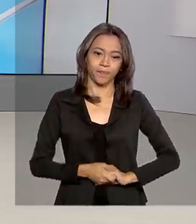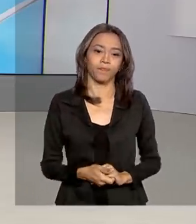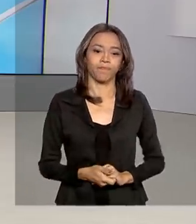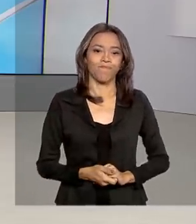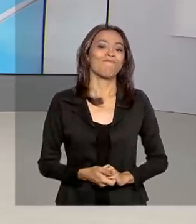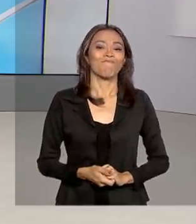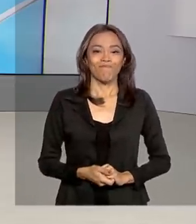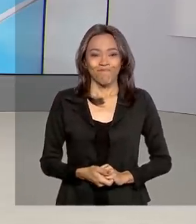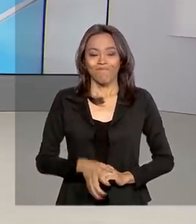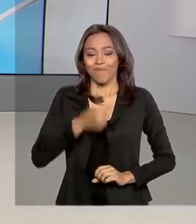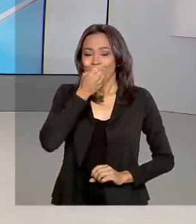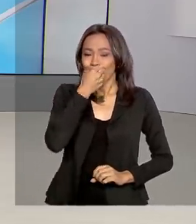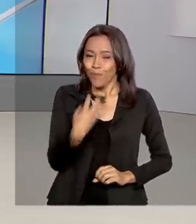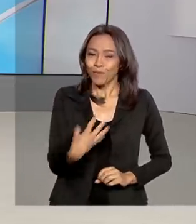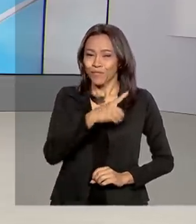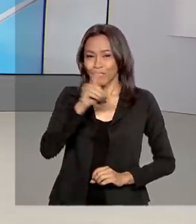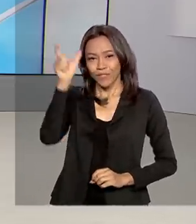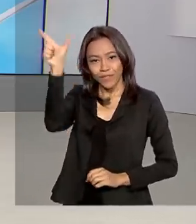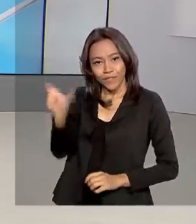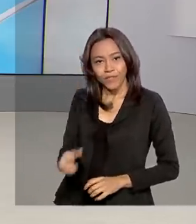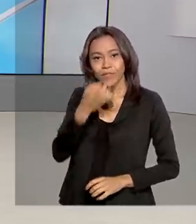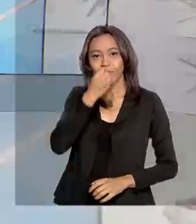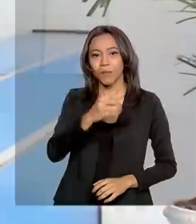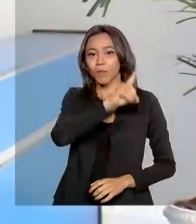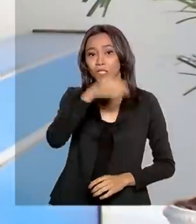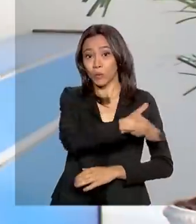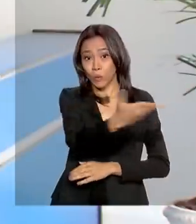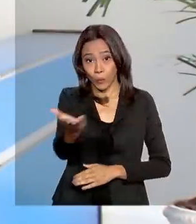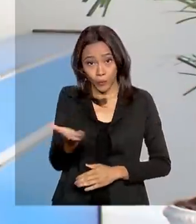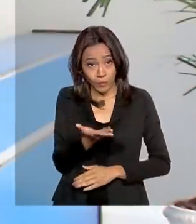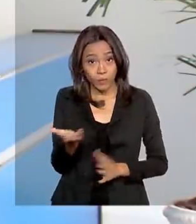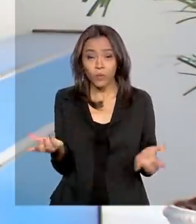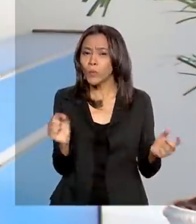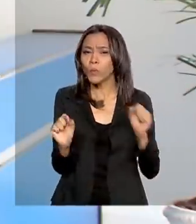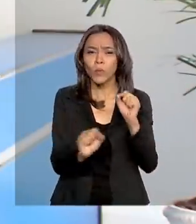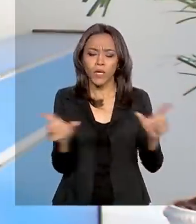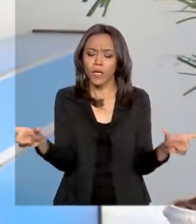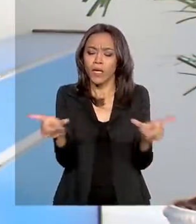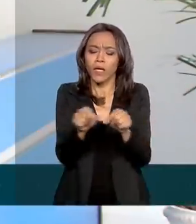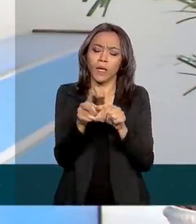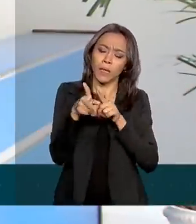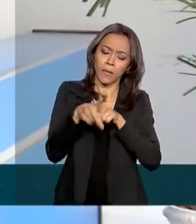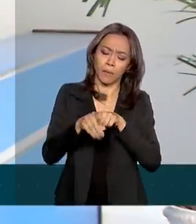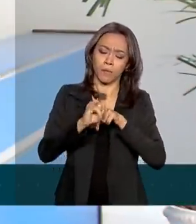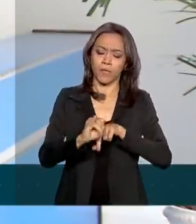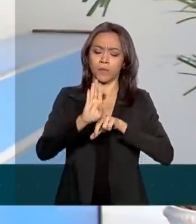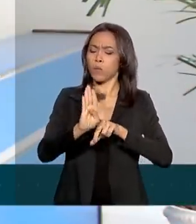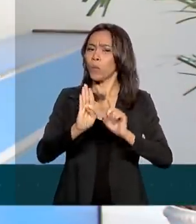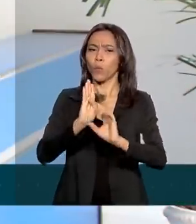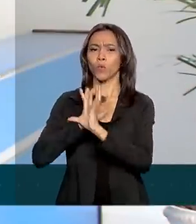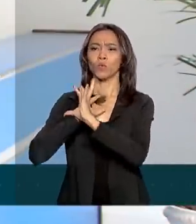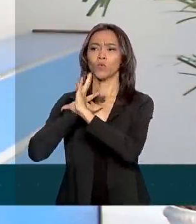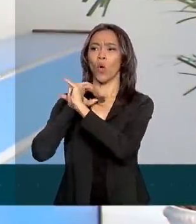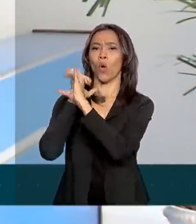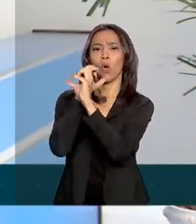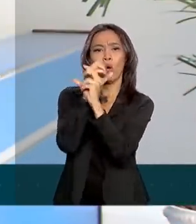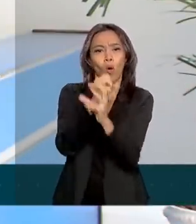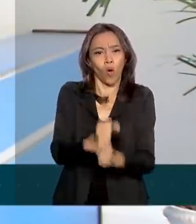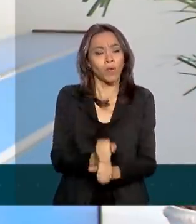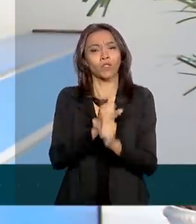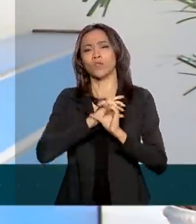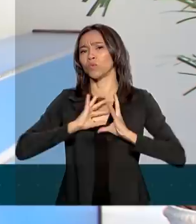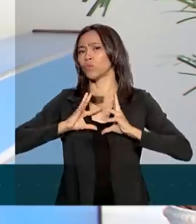Bom dia, Renata. Bom dia a todos. O produto interno bruto, que é a soma de todos os bens e serviços produzidos no país,